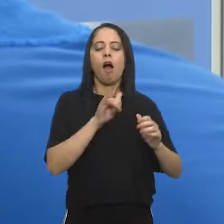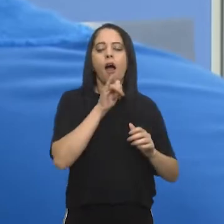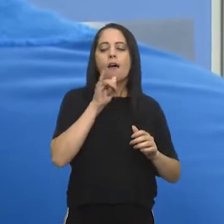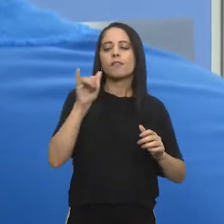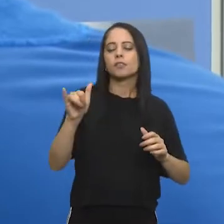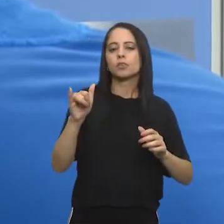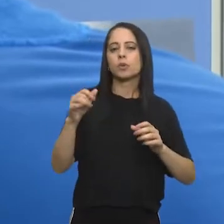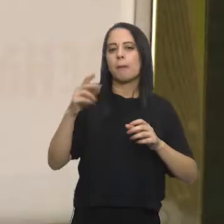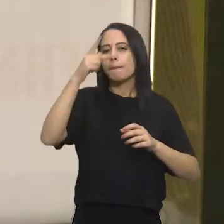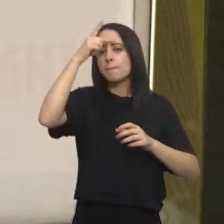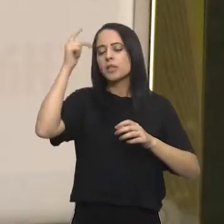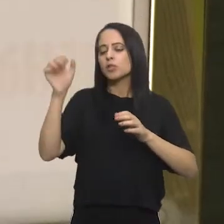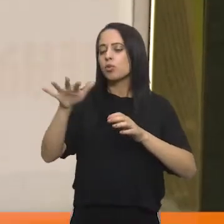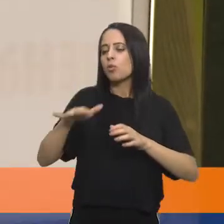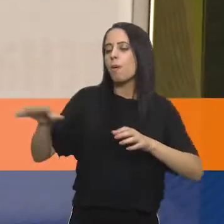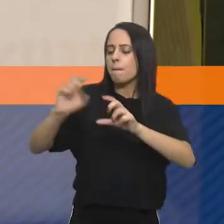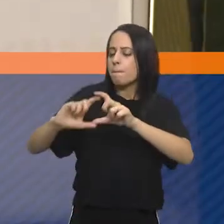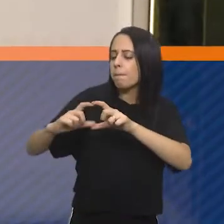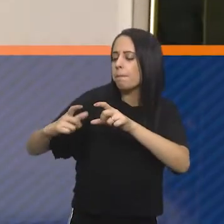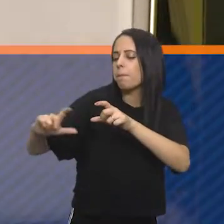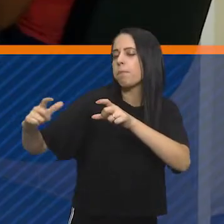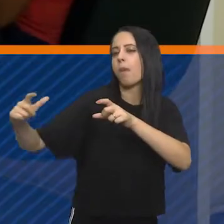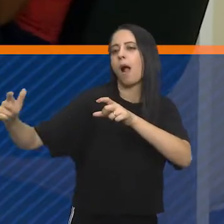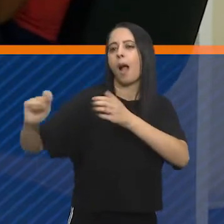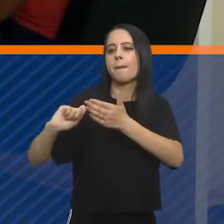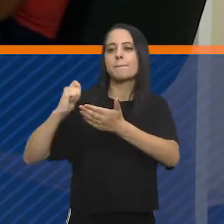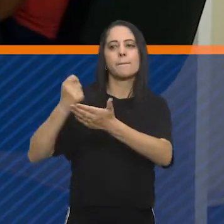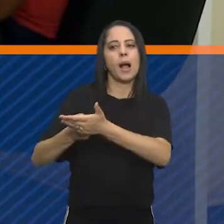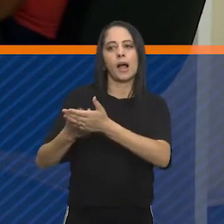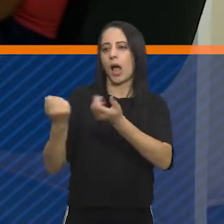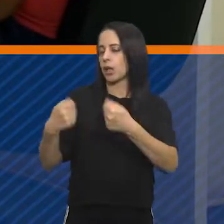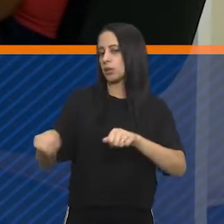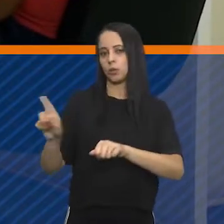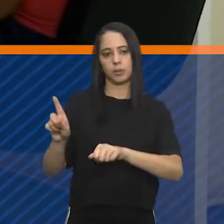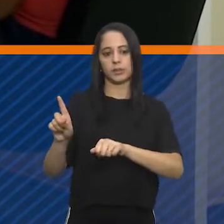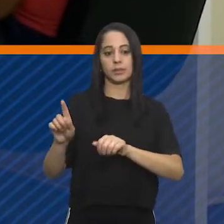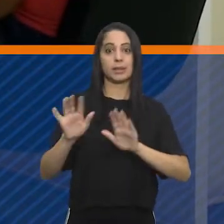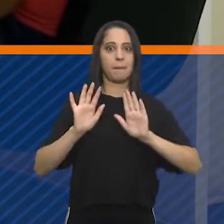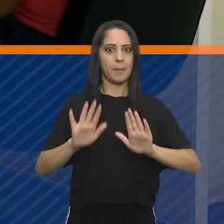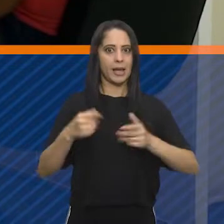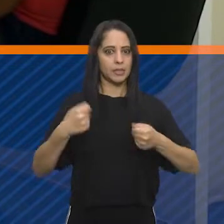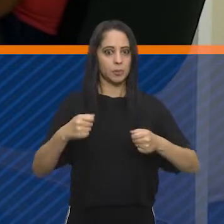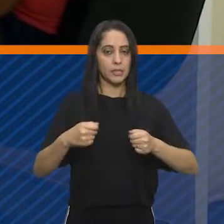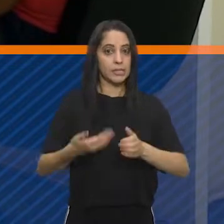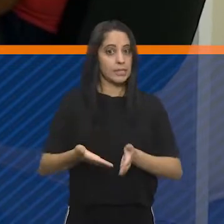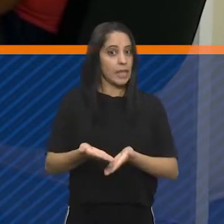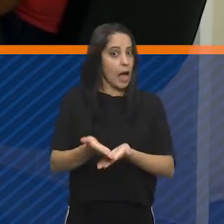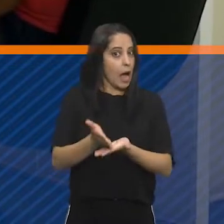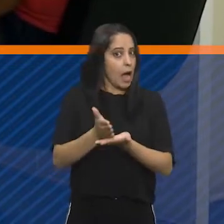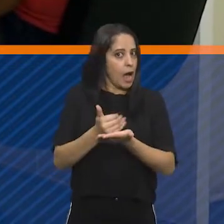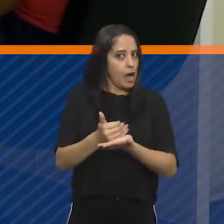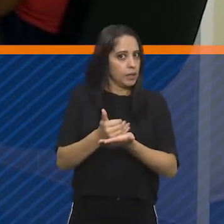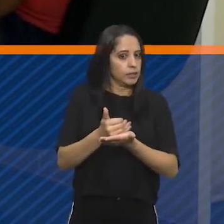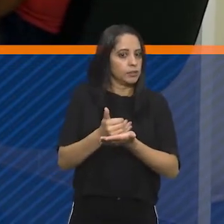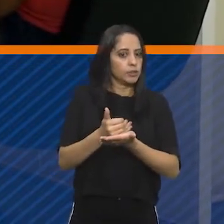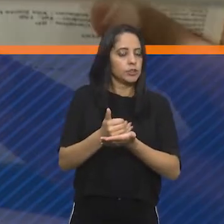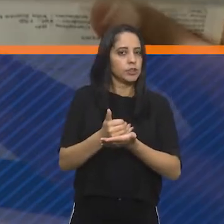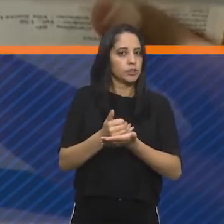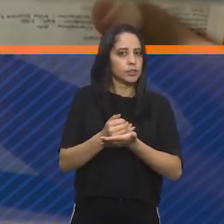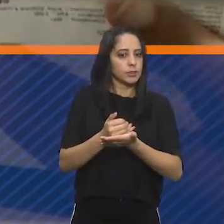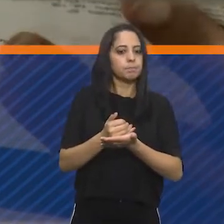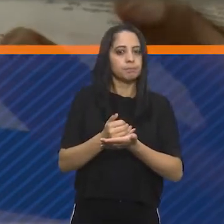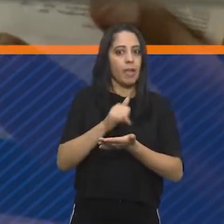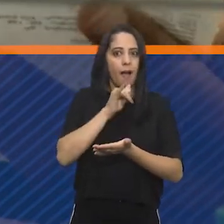isenção do tributo Para conseguir a isenção, o contribuinte precisa solicitar o benefício até o dia 21 de fevereiro